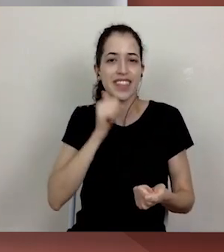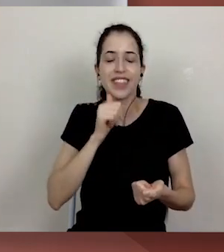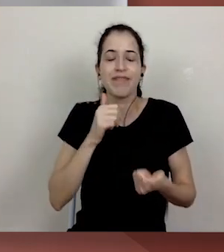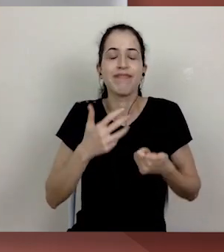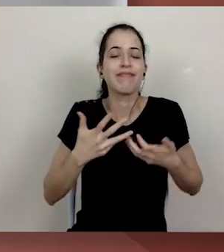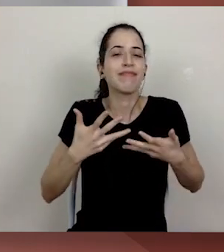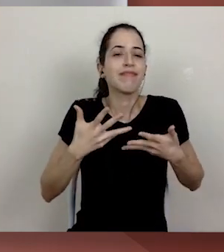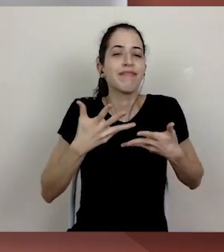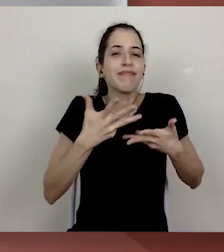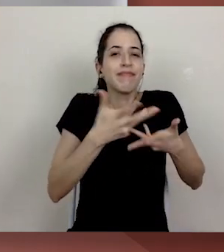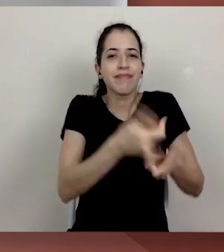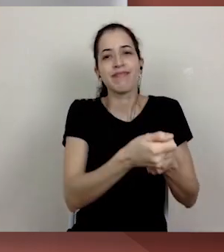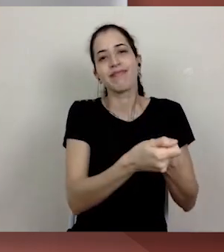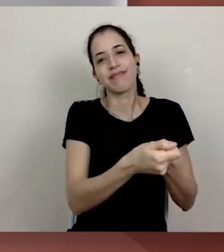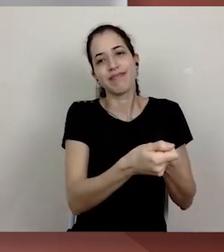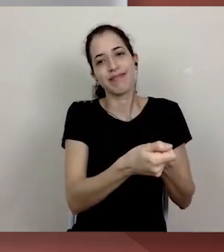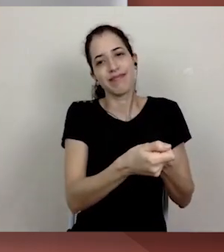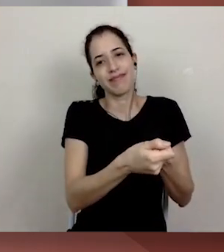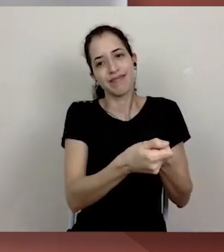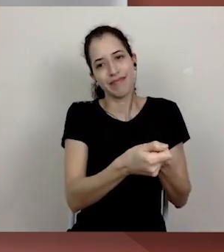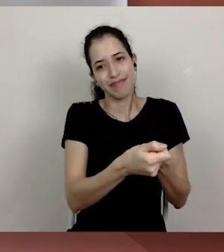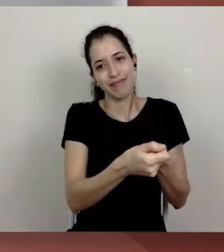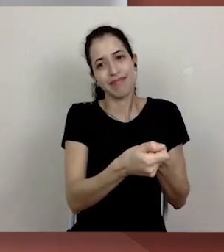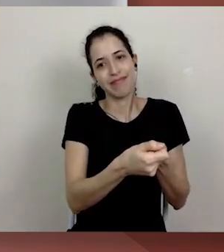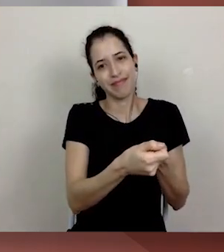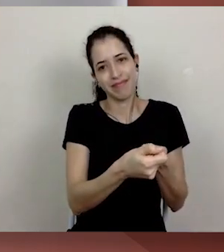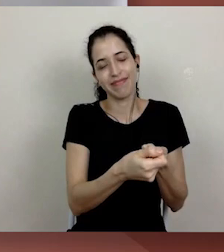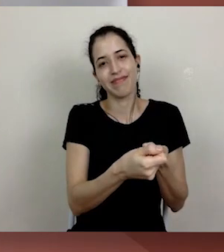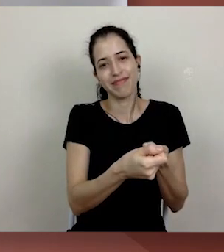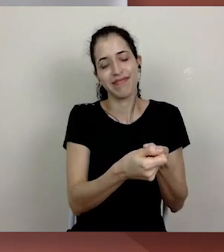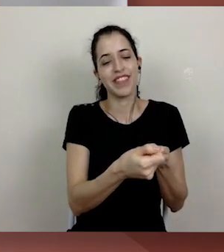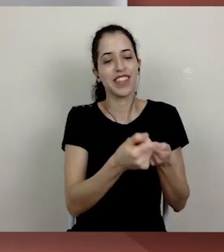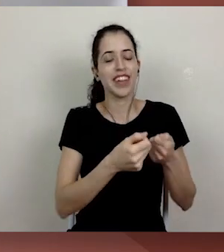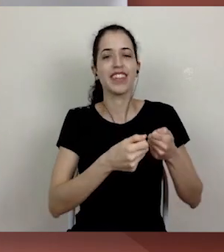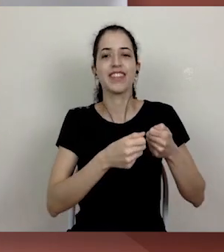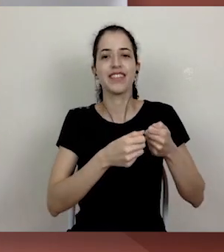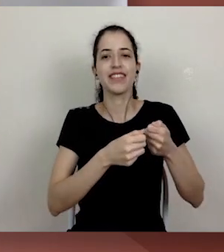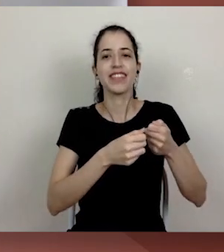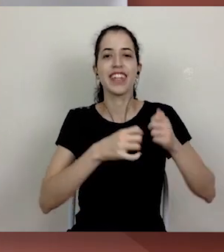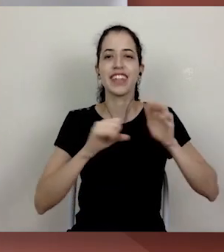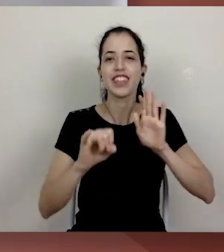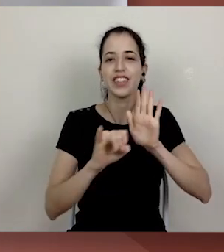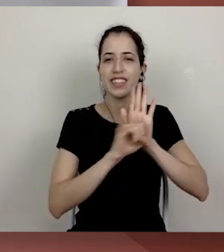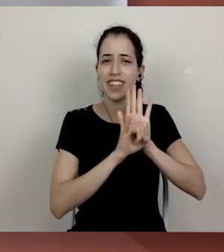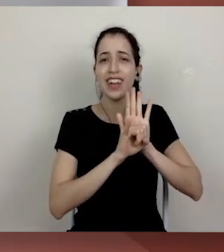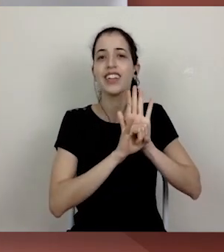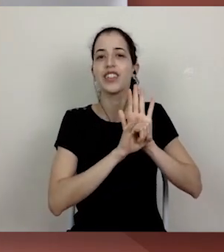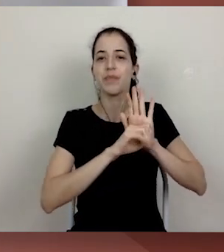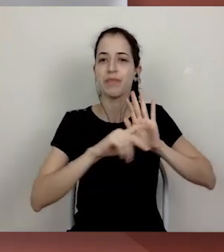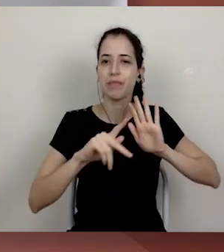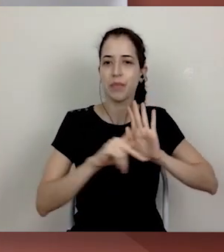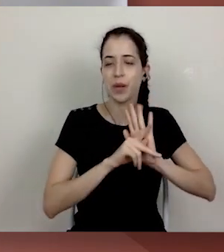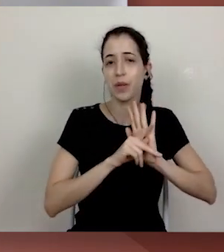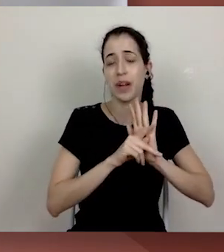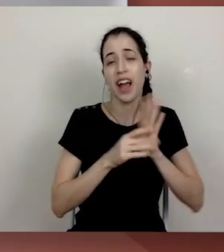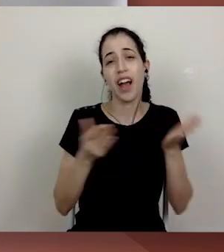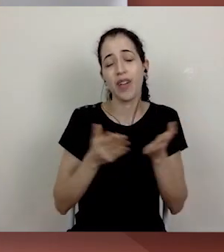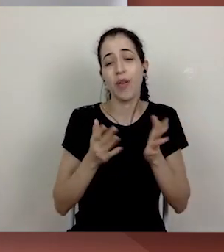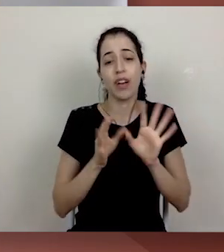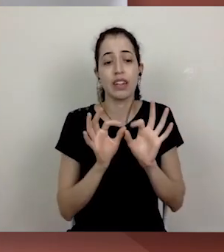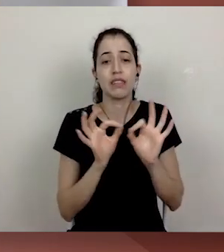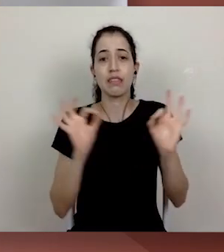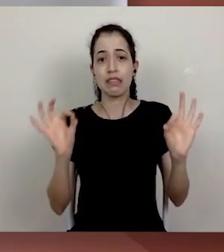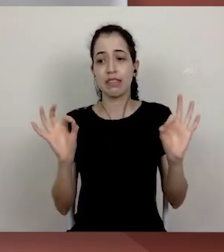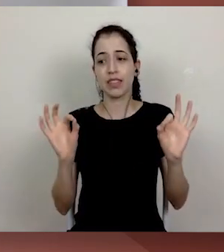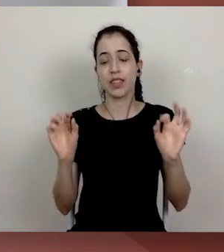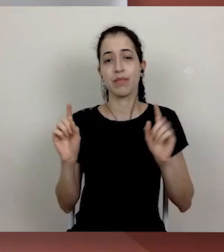é que faz com que a gente tenha uma identidade, apesar desse distanciamento, de estarmos agora reduzidos a um